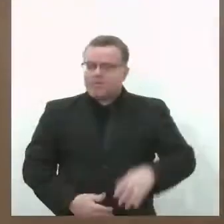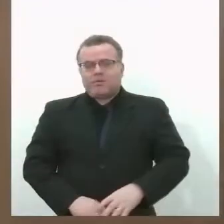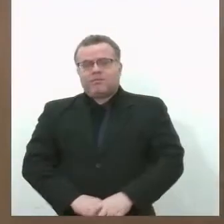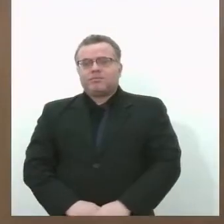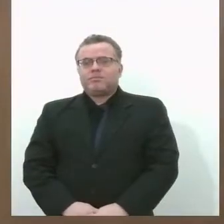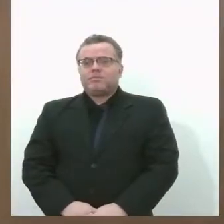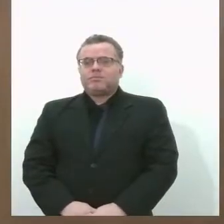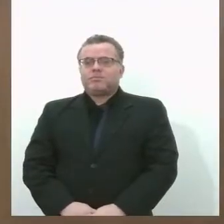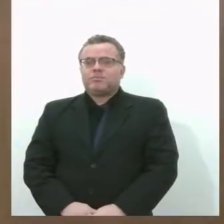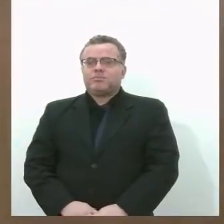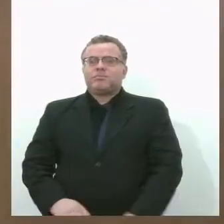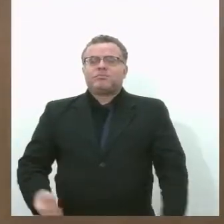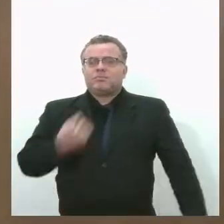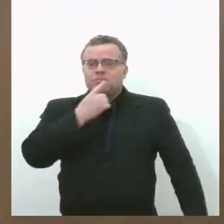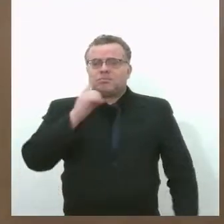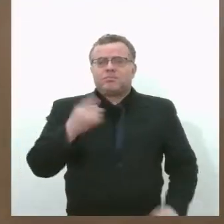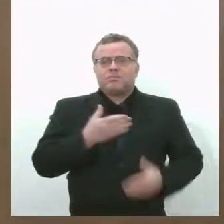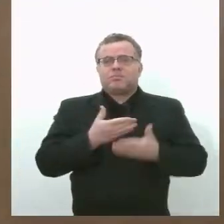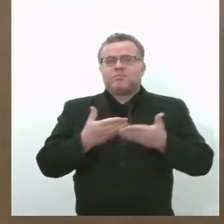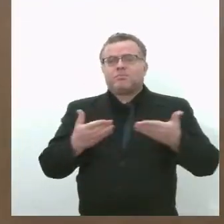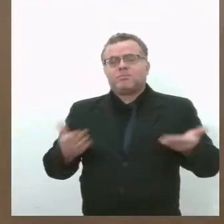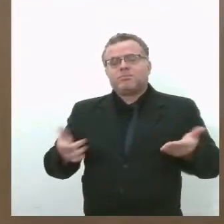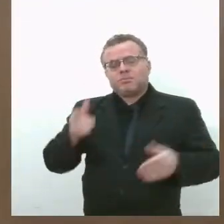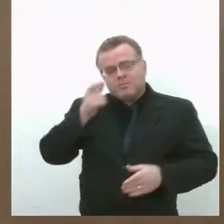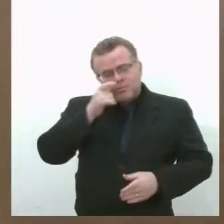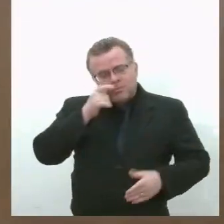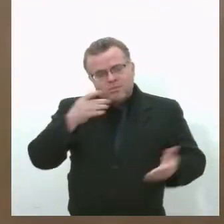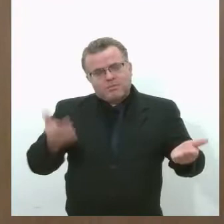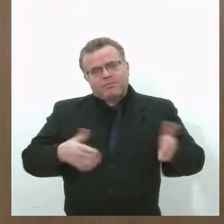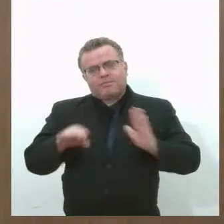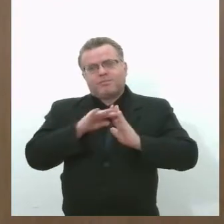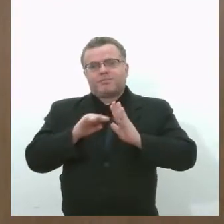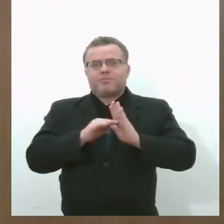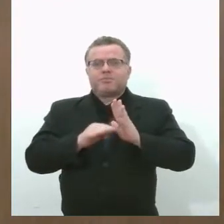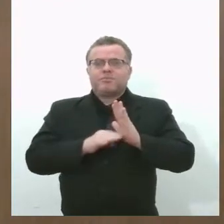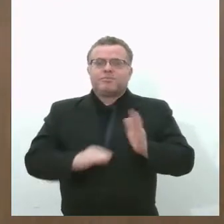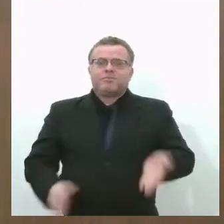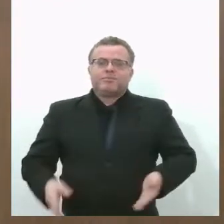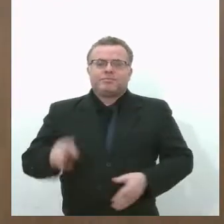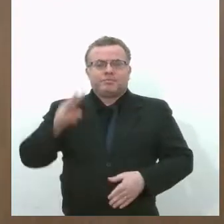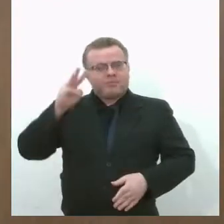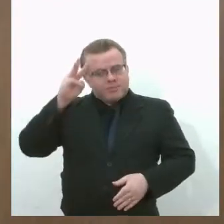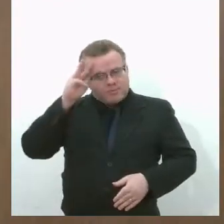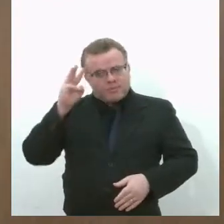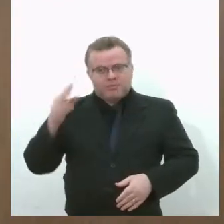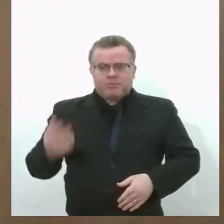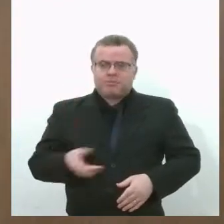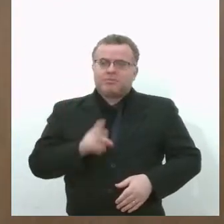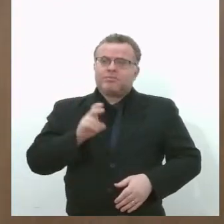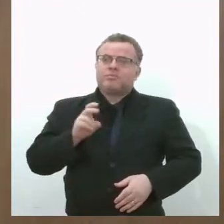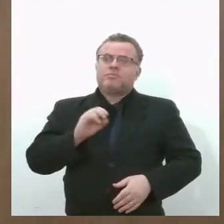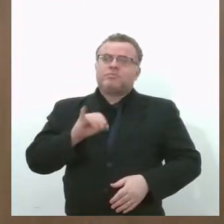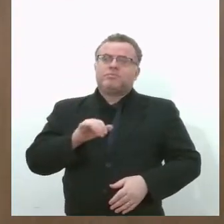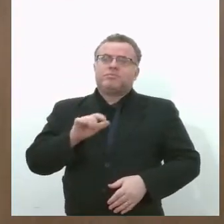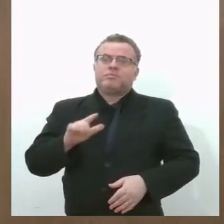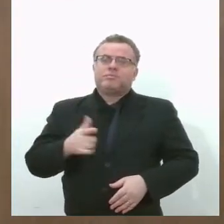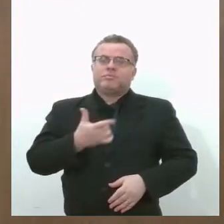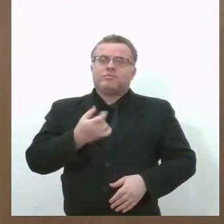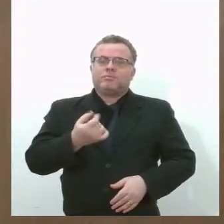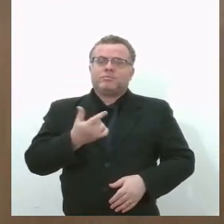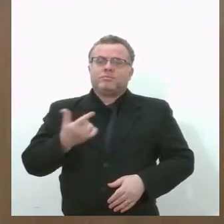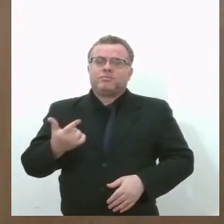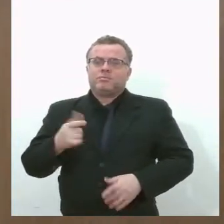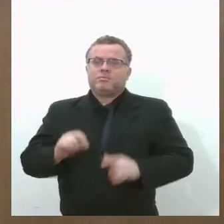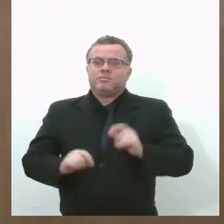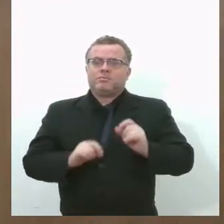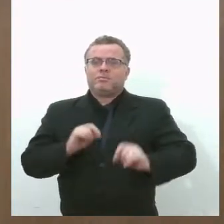Olá, bom dia para você que acompanha a nossa programação. é terça-feira, 5 de julho de 2022. O